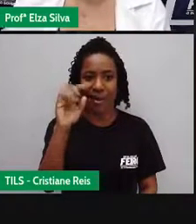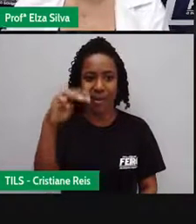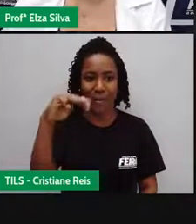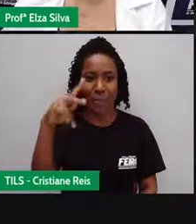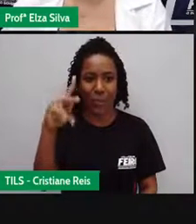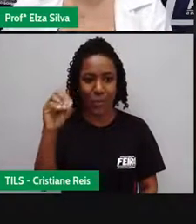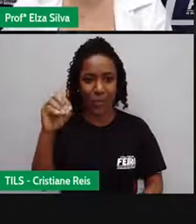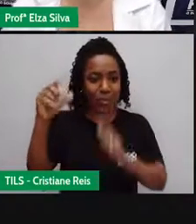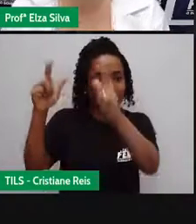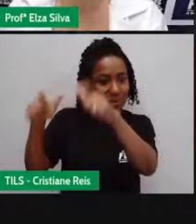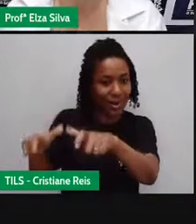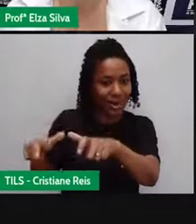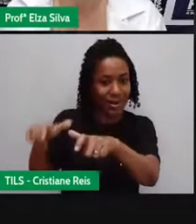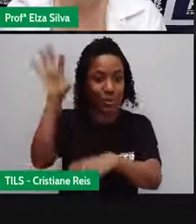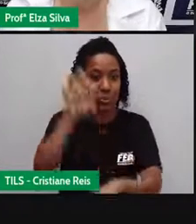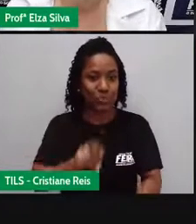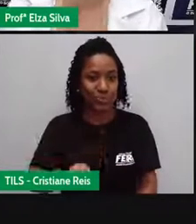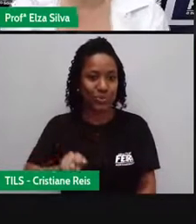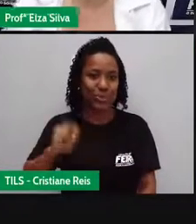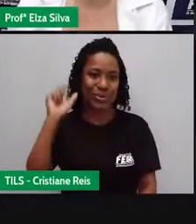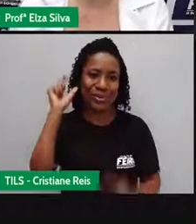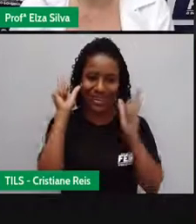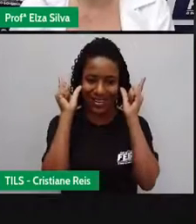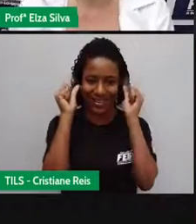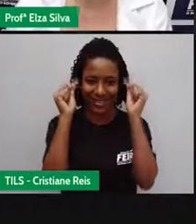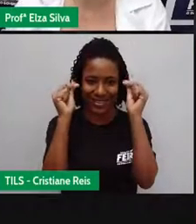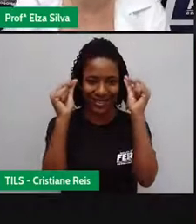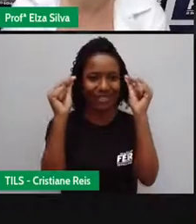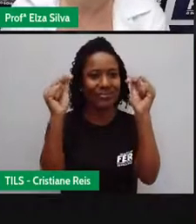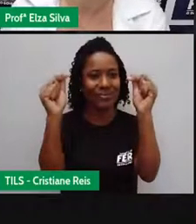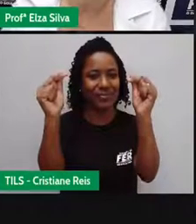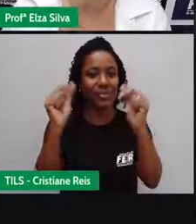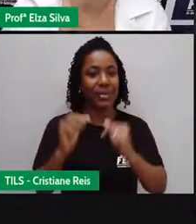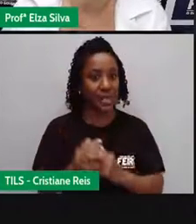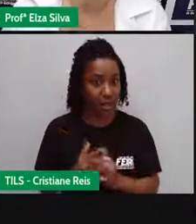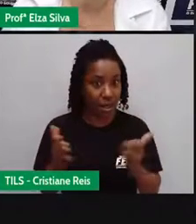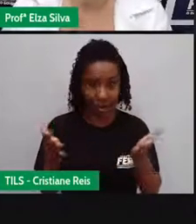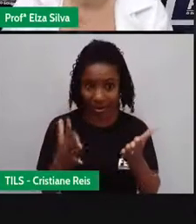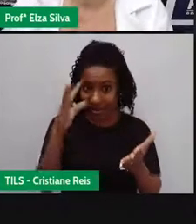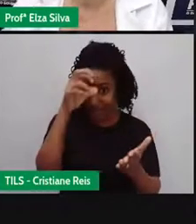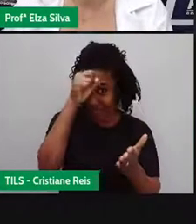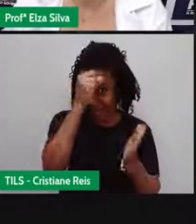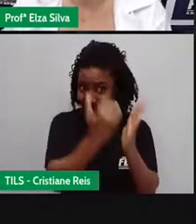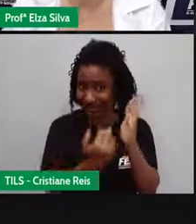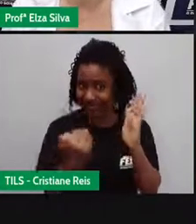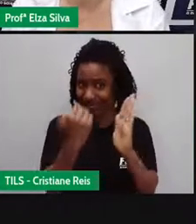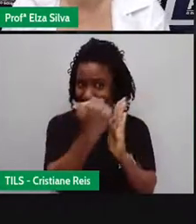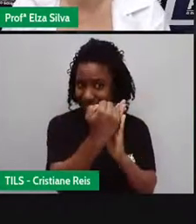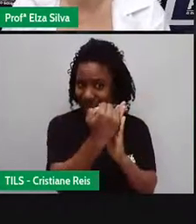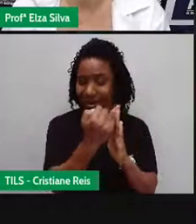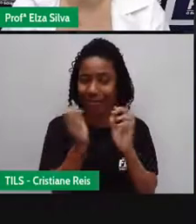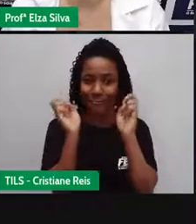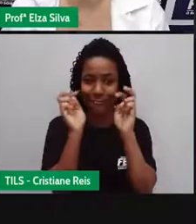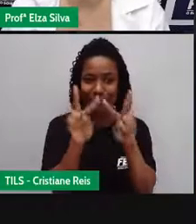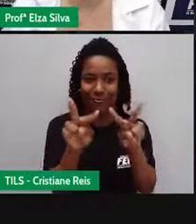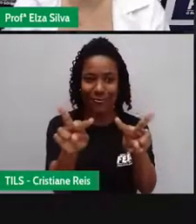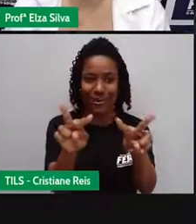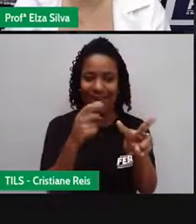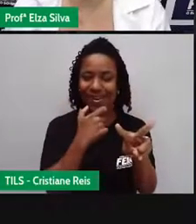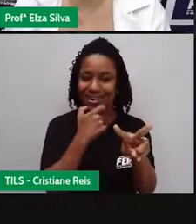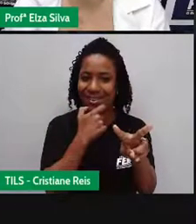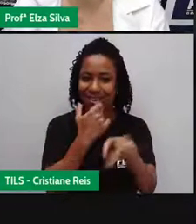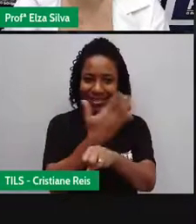Vamos aprender um pouquinho mais sobre a origem dos Jogos Olímpicos. Vamos ler junto comigo? O primeiro